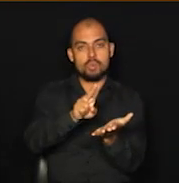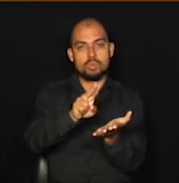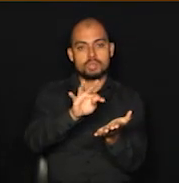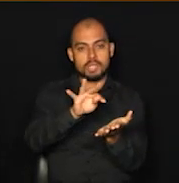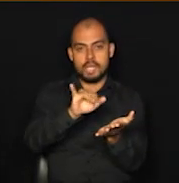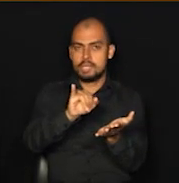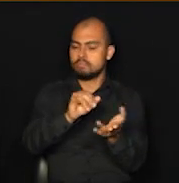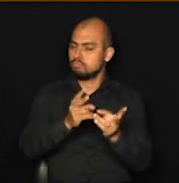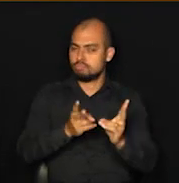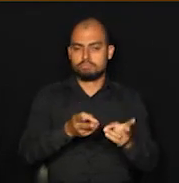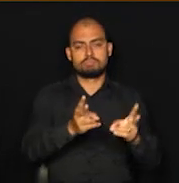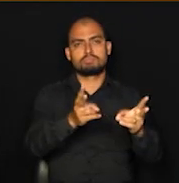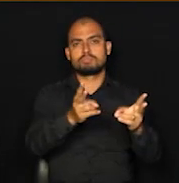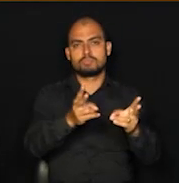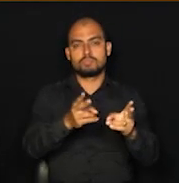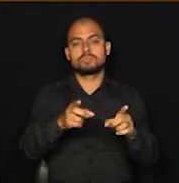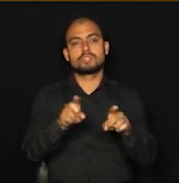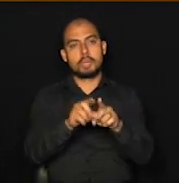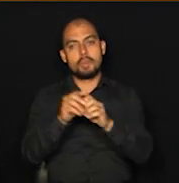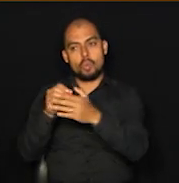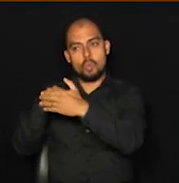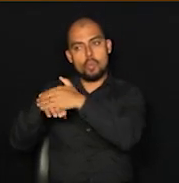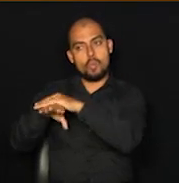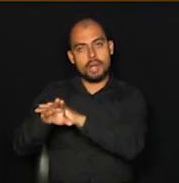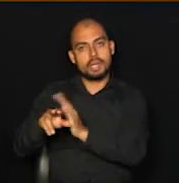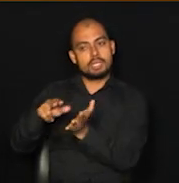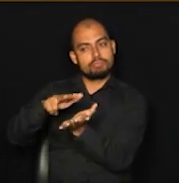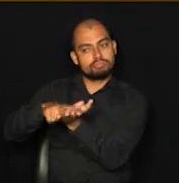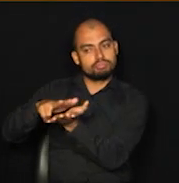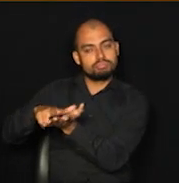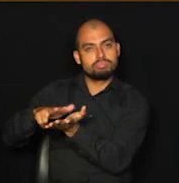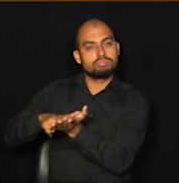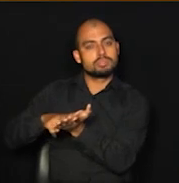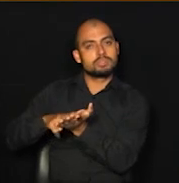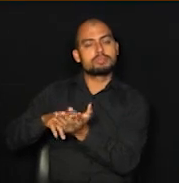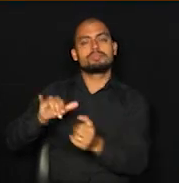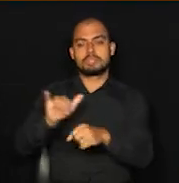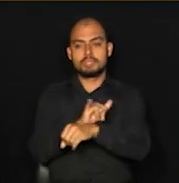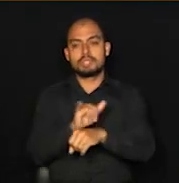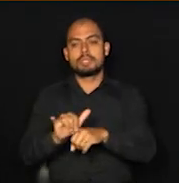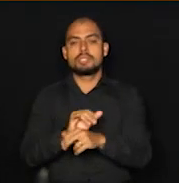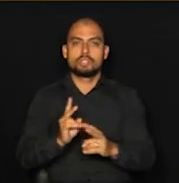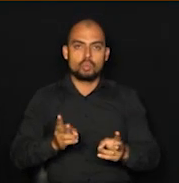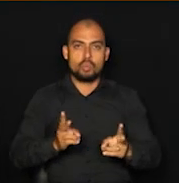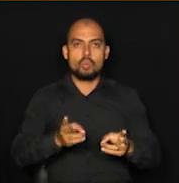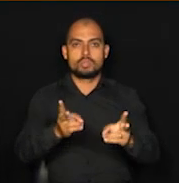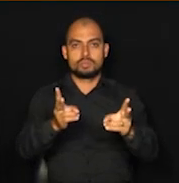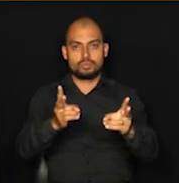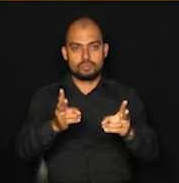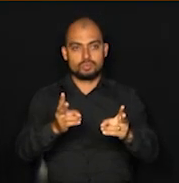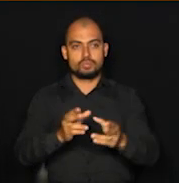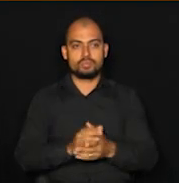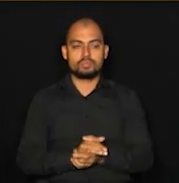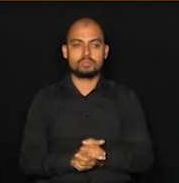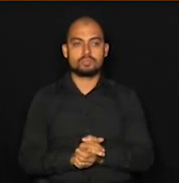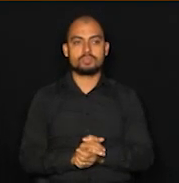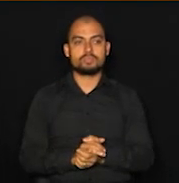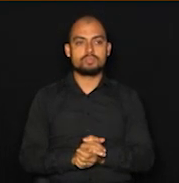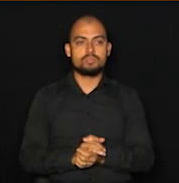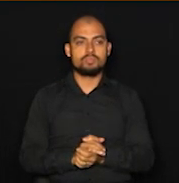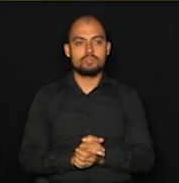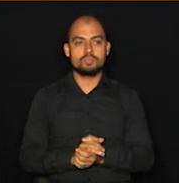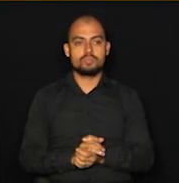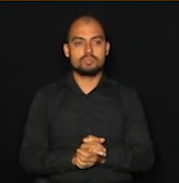vamos manter leitos de retaguarda para a Covid-19, vamos manter a estratégia de diagnóstico, como ela está estabelecida hoje, não é?